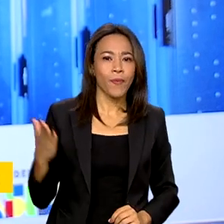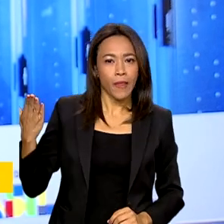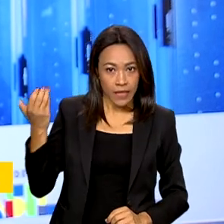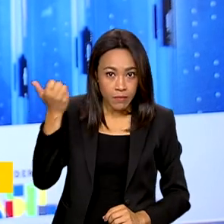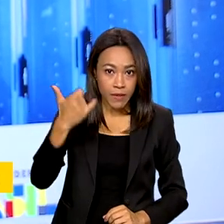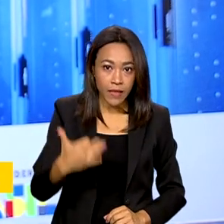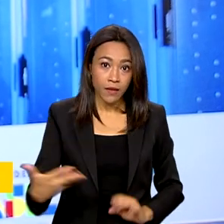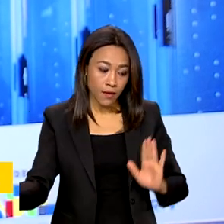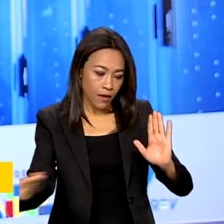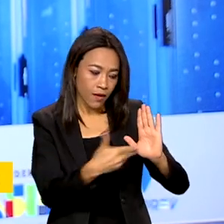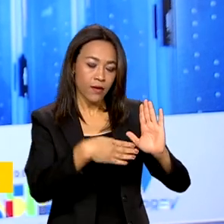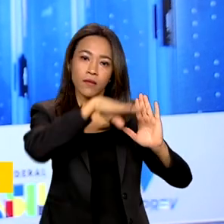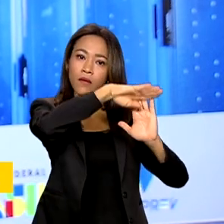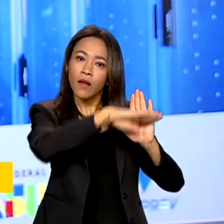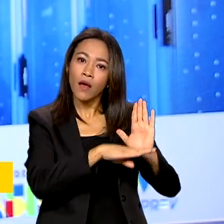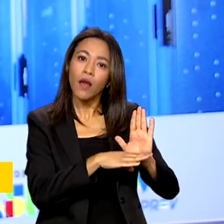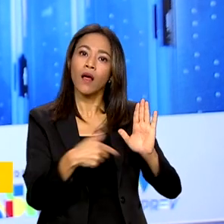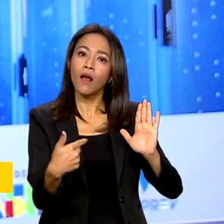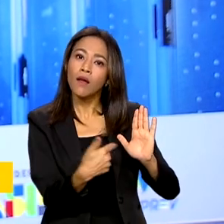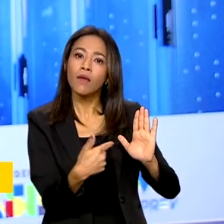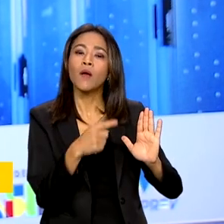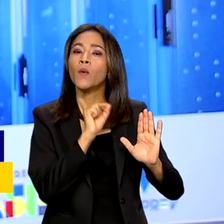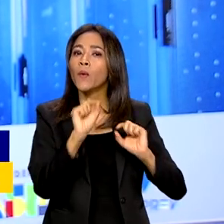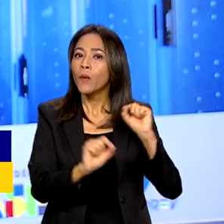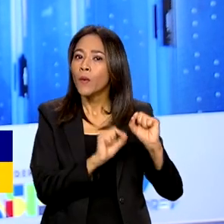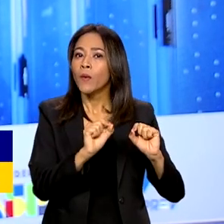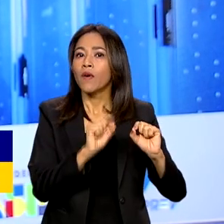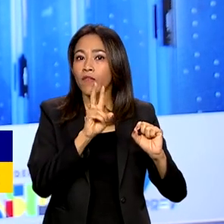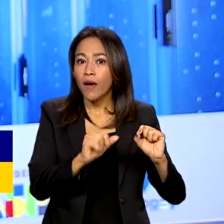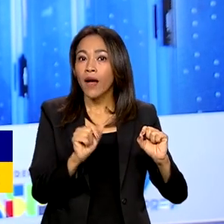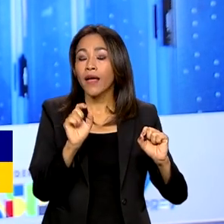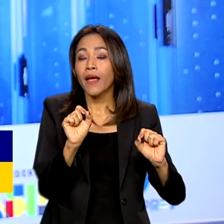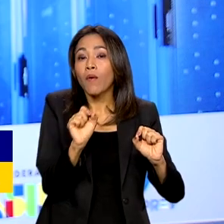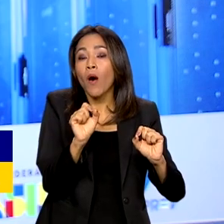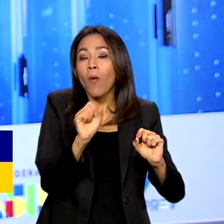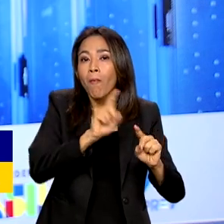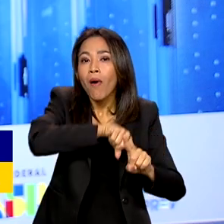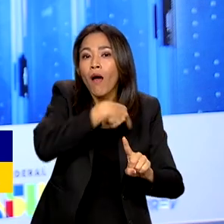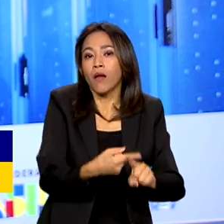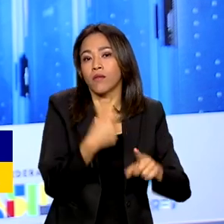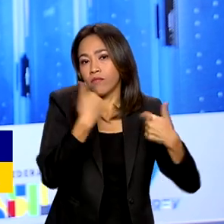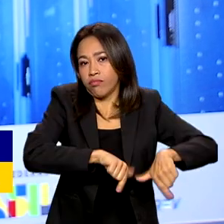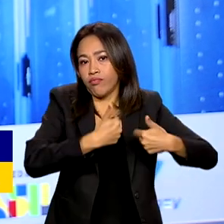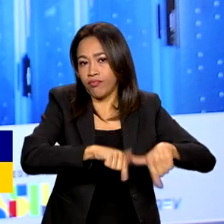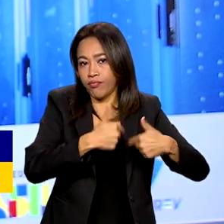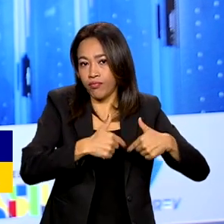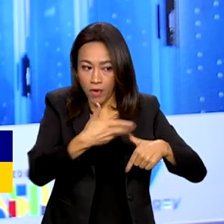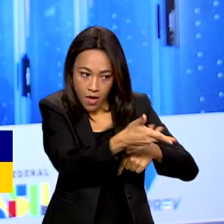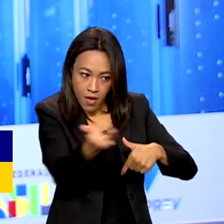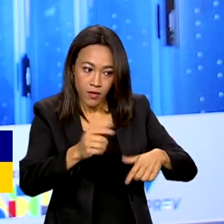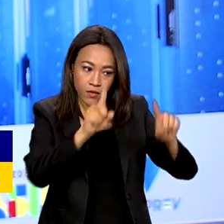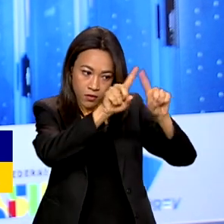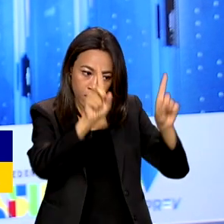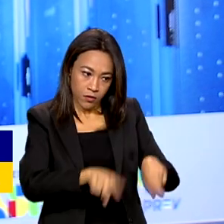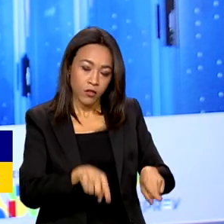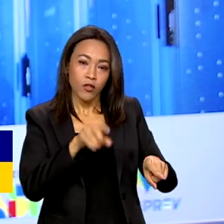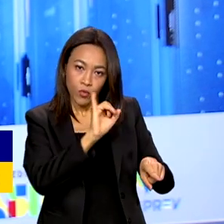programa acaba agregando um sobreturno, um contraturno, onde esses servidores, além do que eles já são